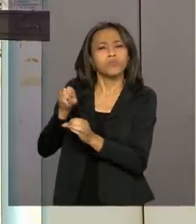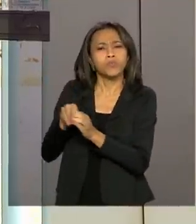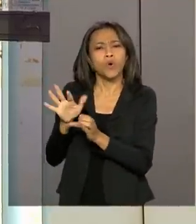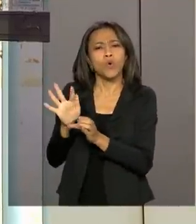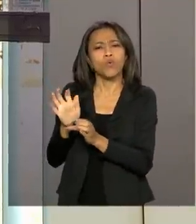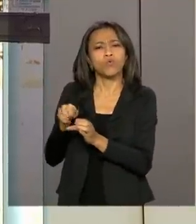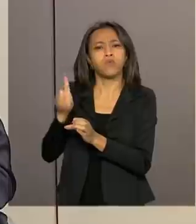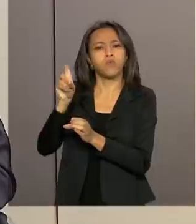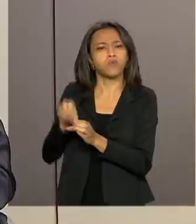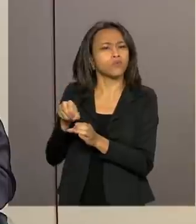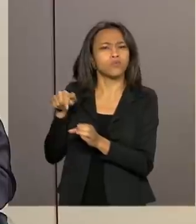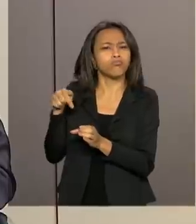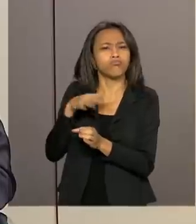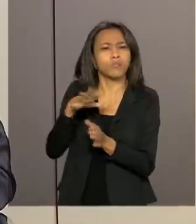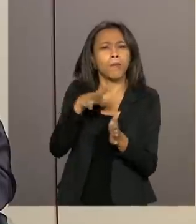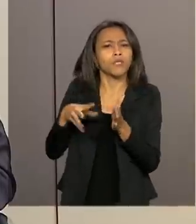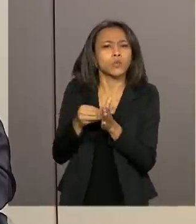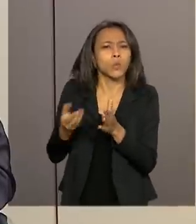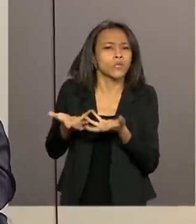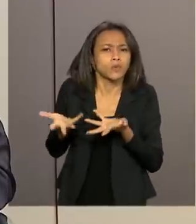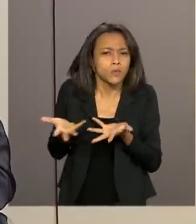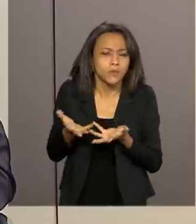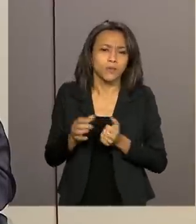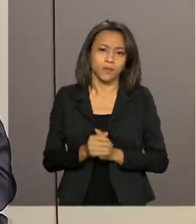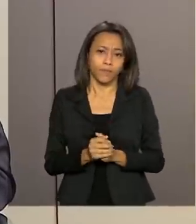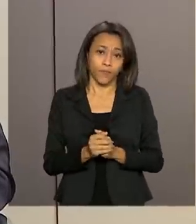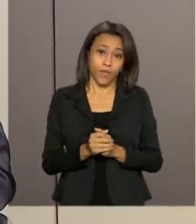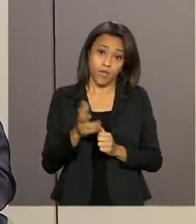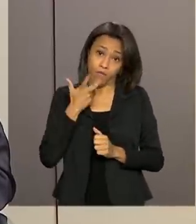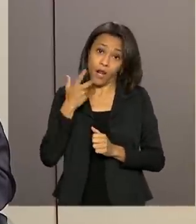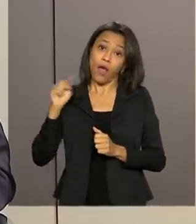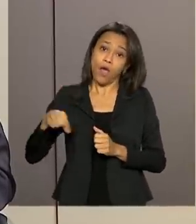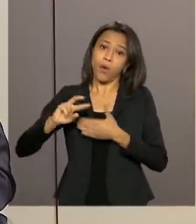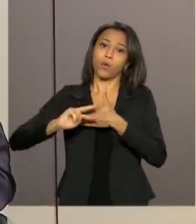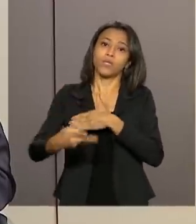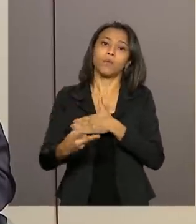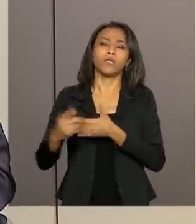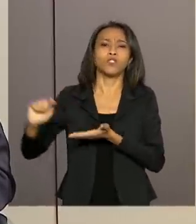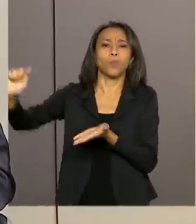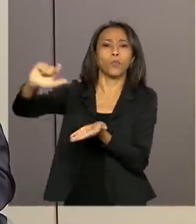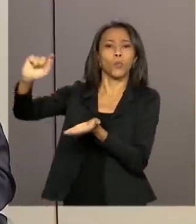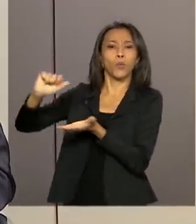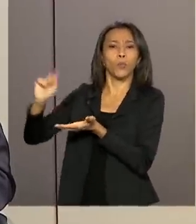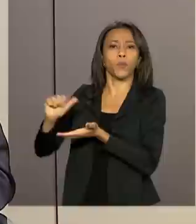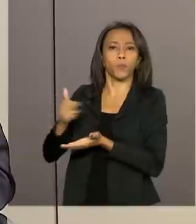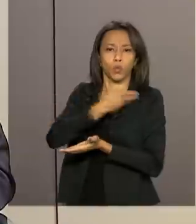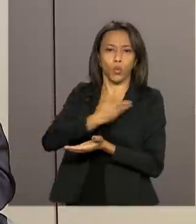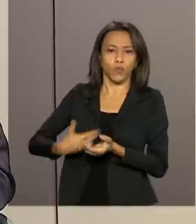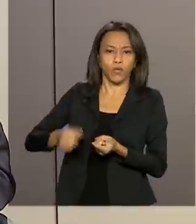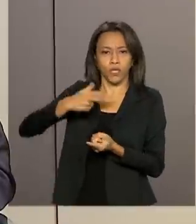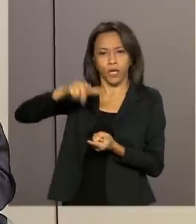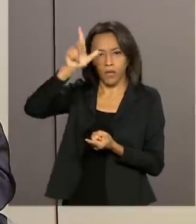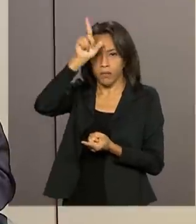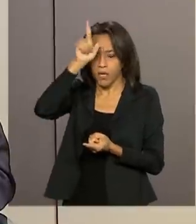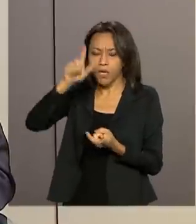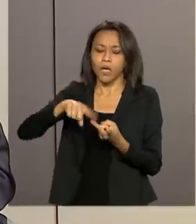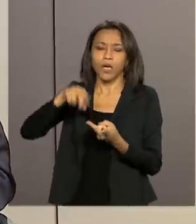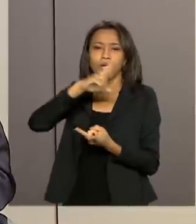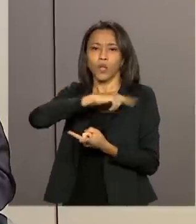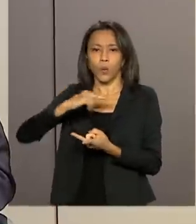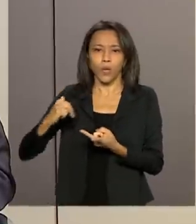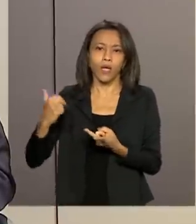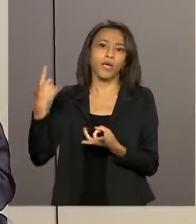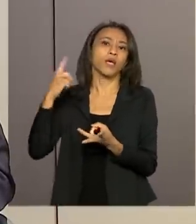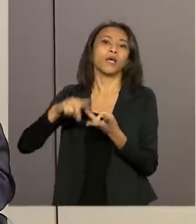também falou... O fundo Amazônia, né, ele é fruto de uma doação conjunta dos governos da Alemanha, Noruega